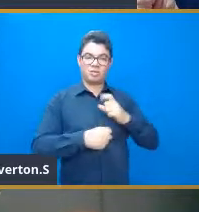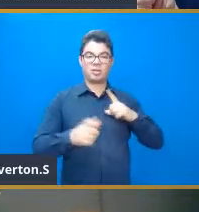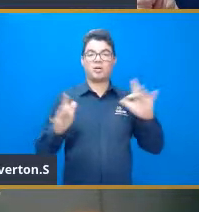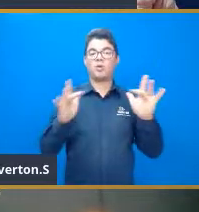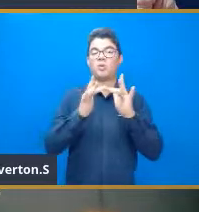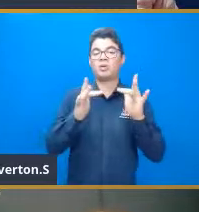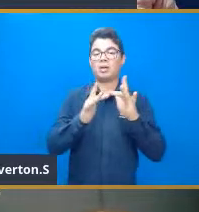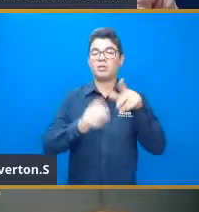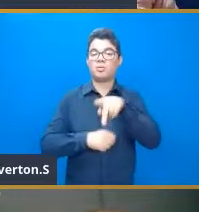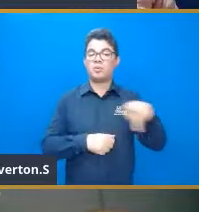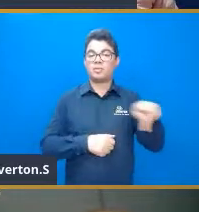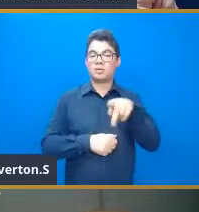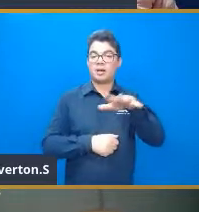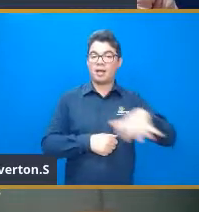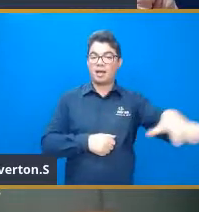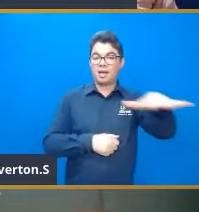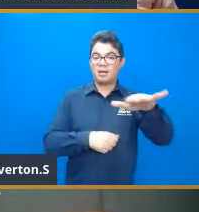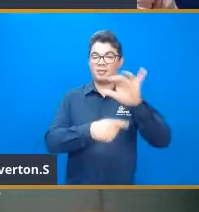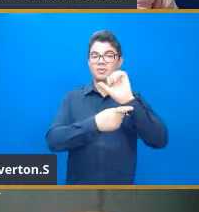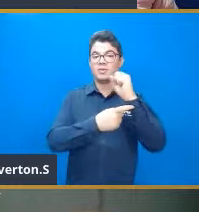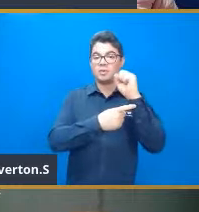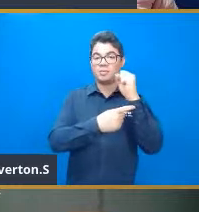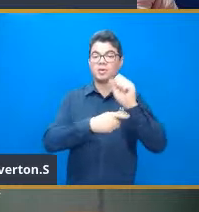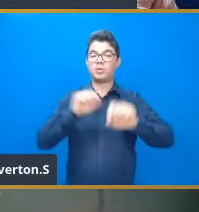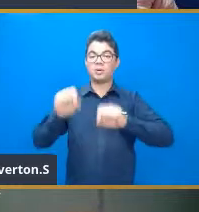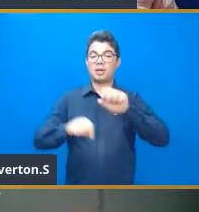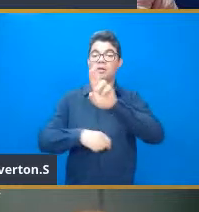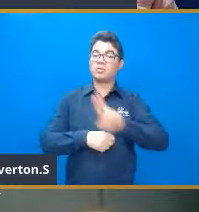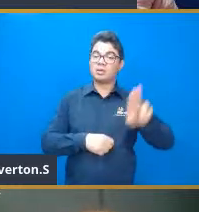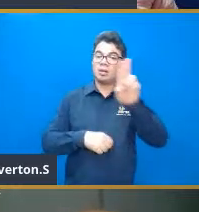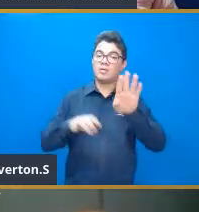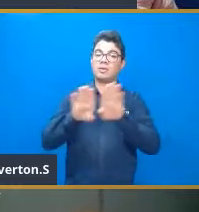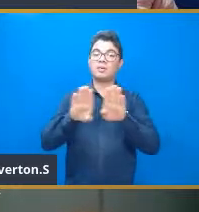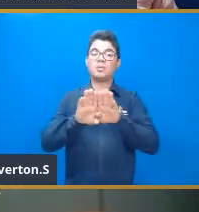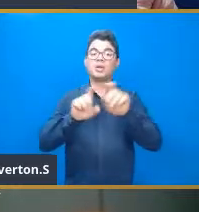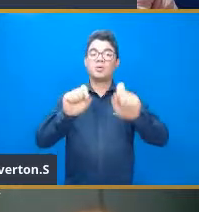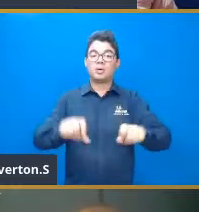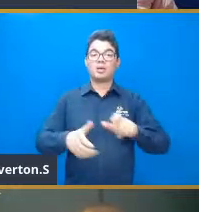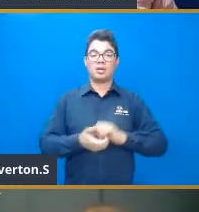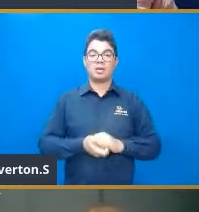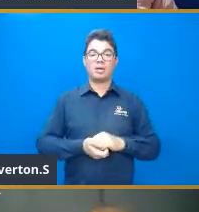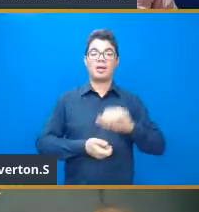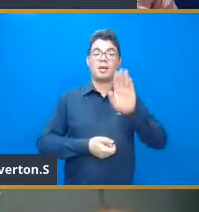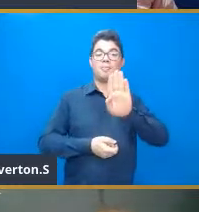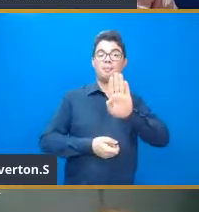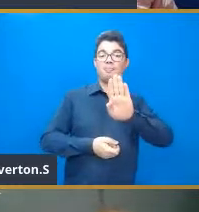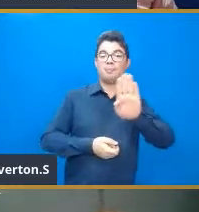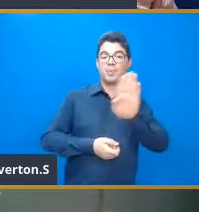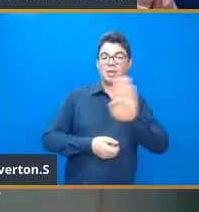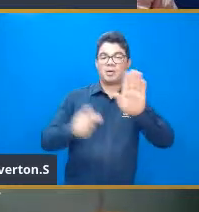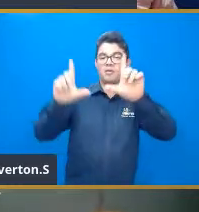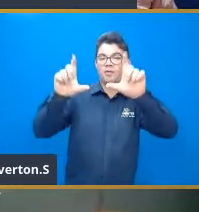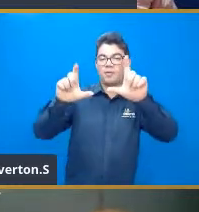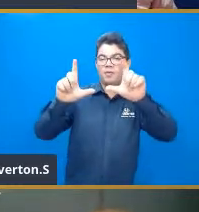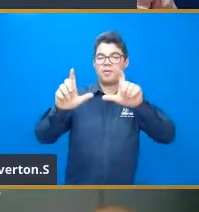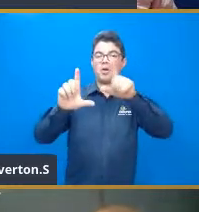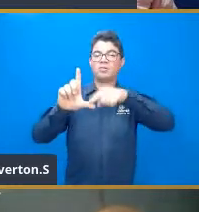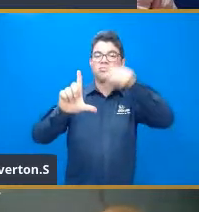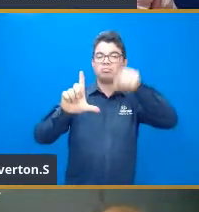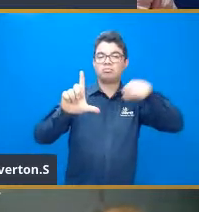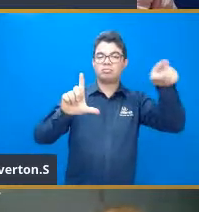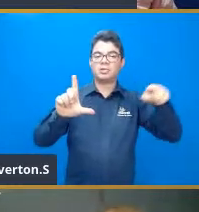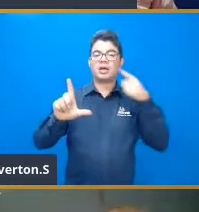professora da área de fisioterapia, que ela utilizava o que a gente chama de biofotometria. Ela fazia imagens dos